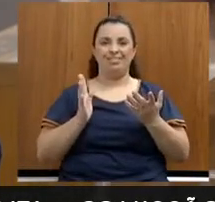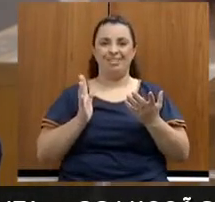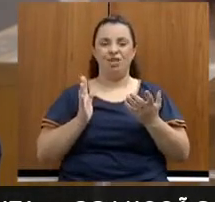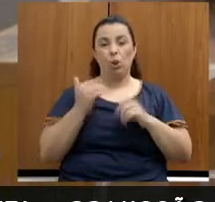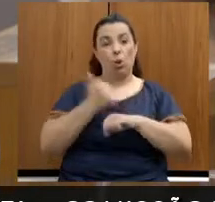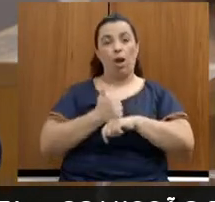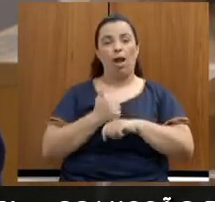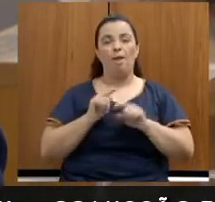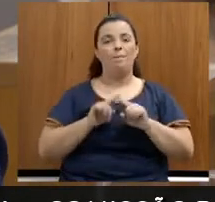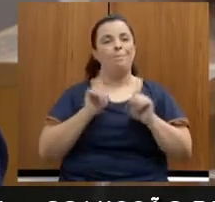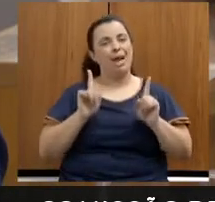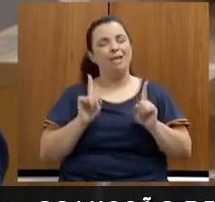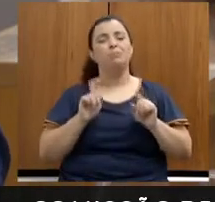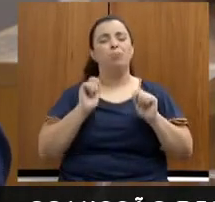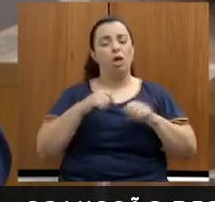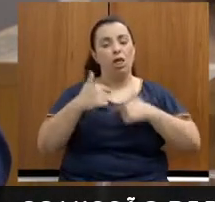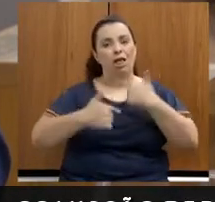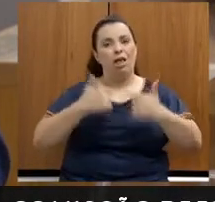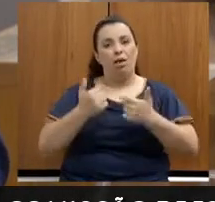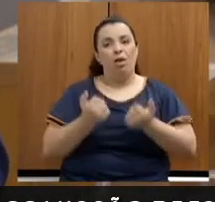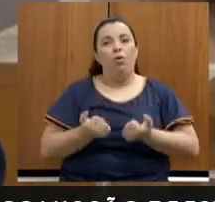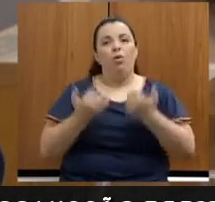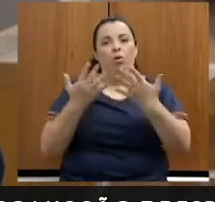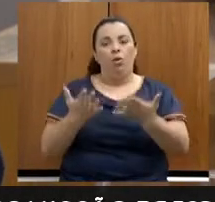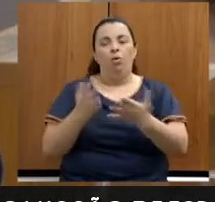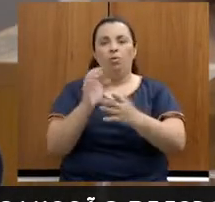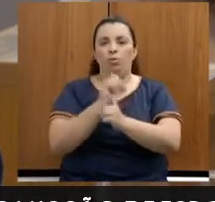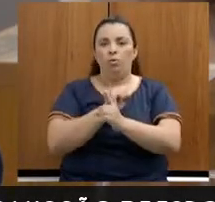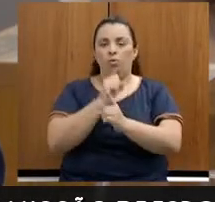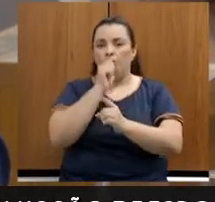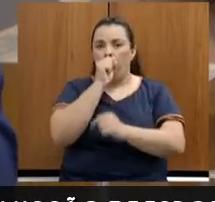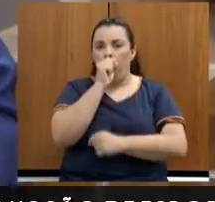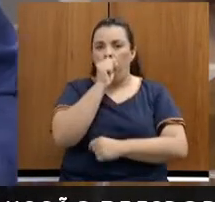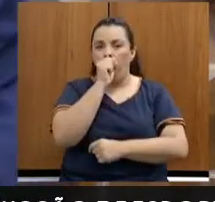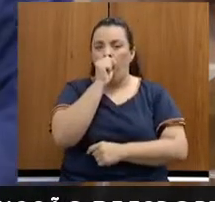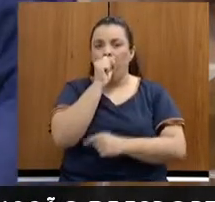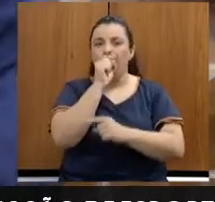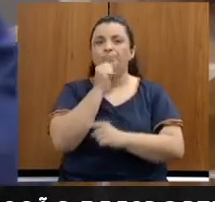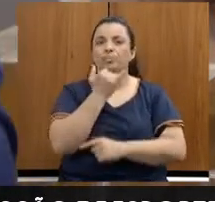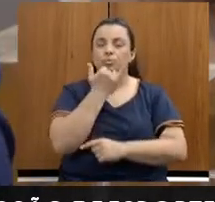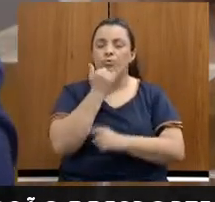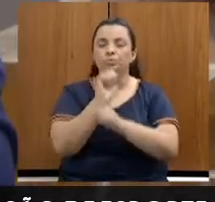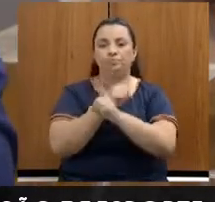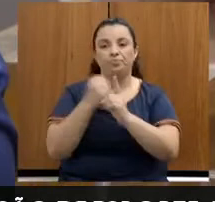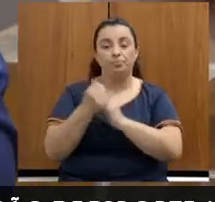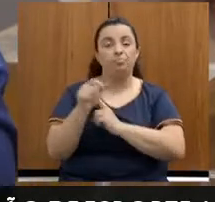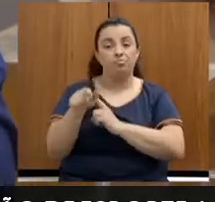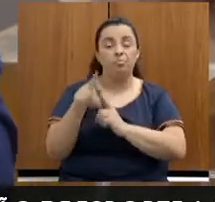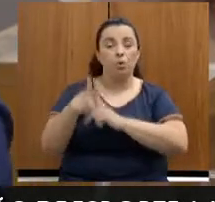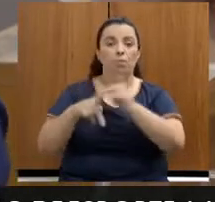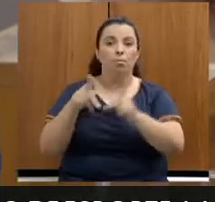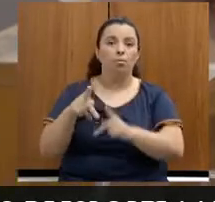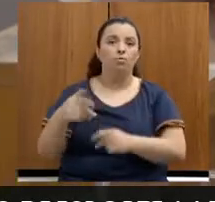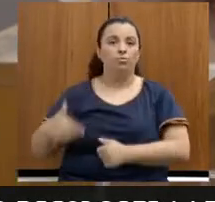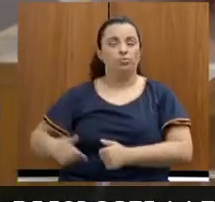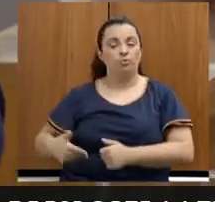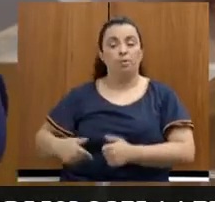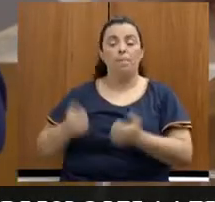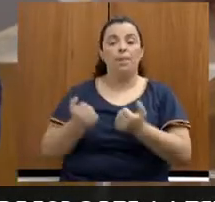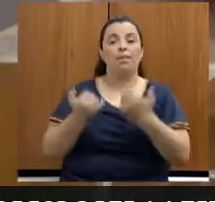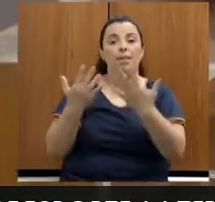devolver para a sociedade mineira tão sofrida um pouco de esperança.